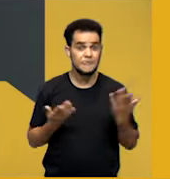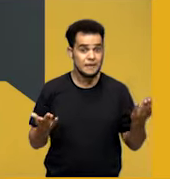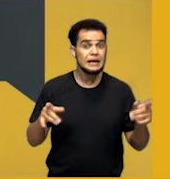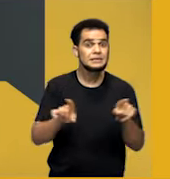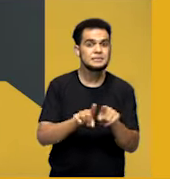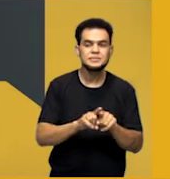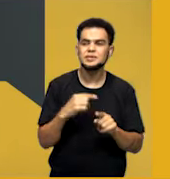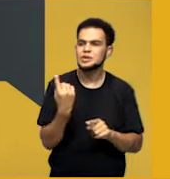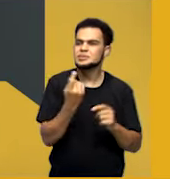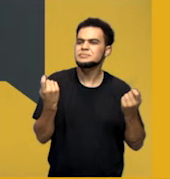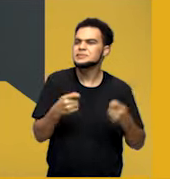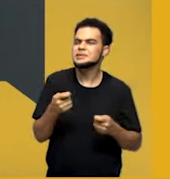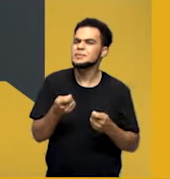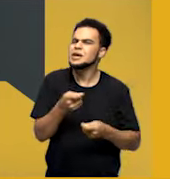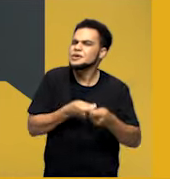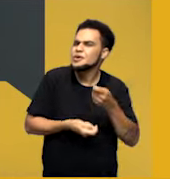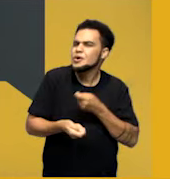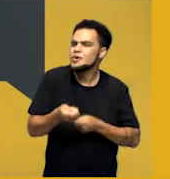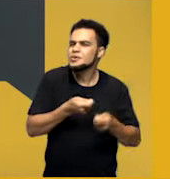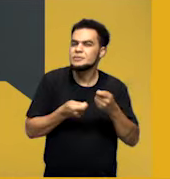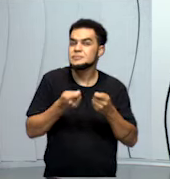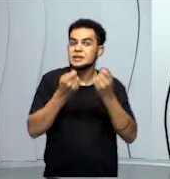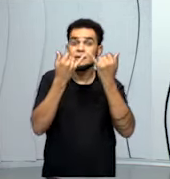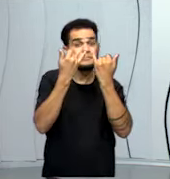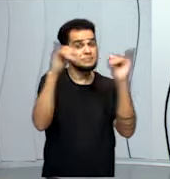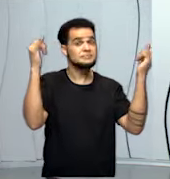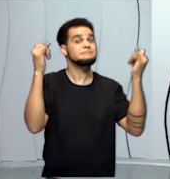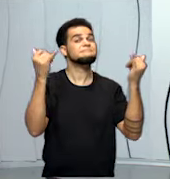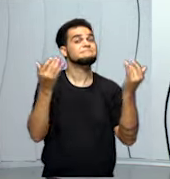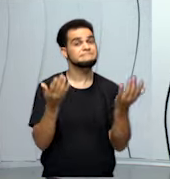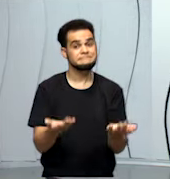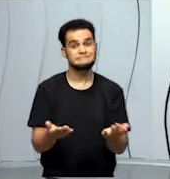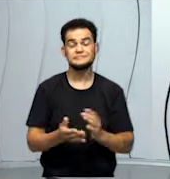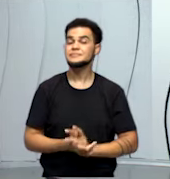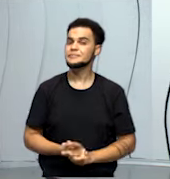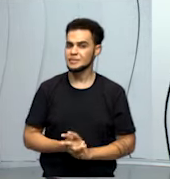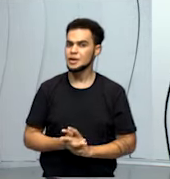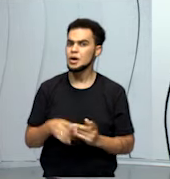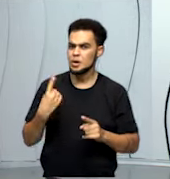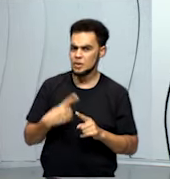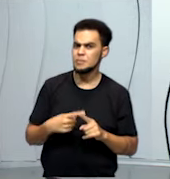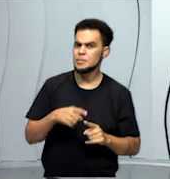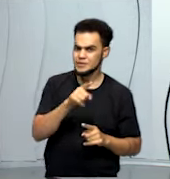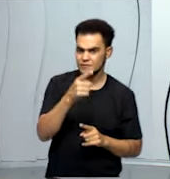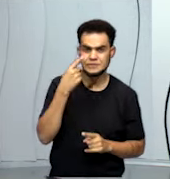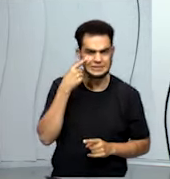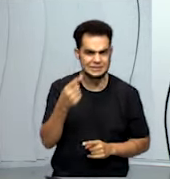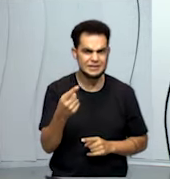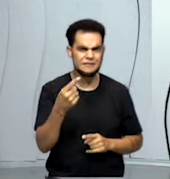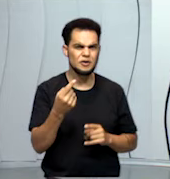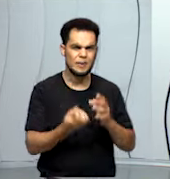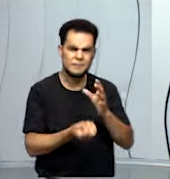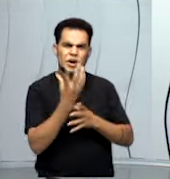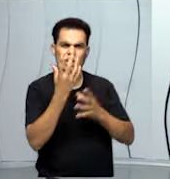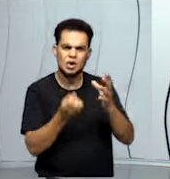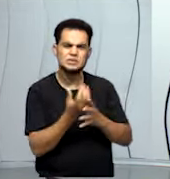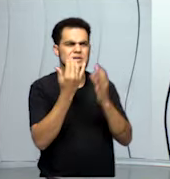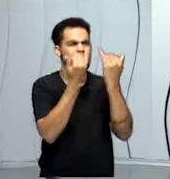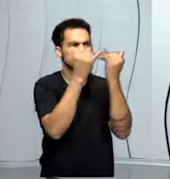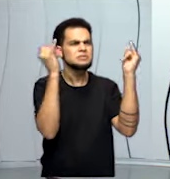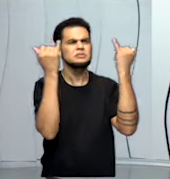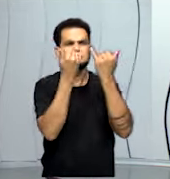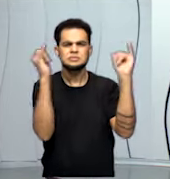economizar a energia elétrica. Porque você viu que a produção de energia elétrica